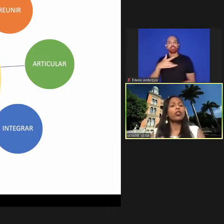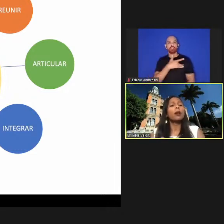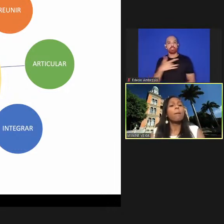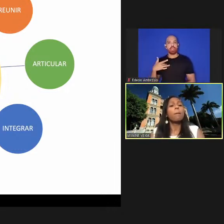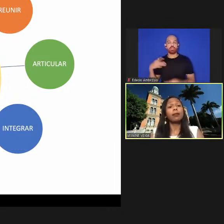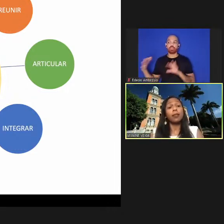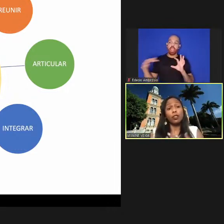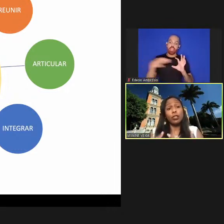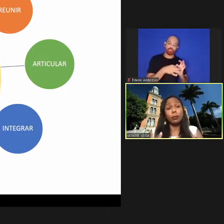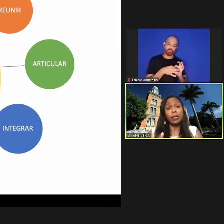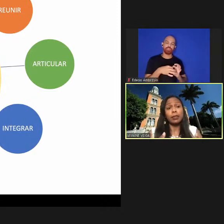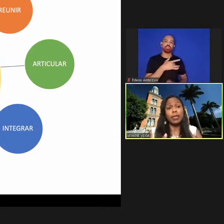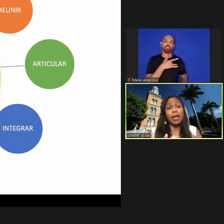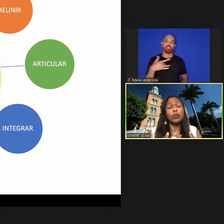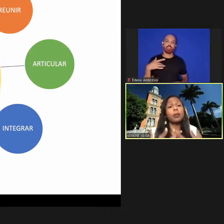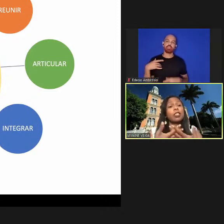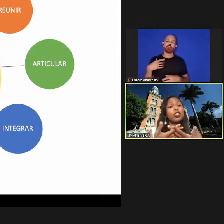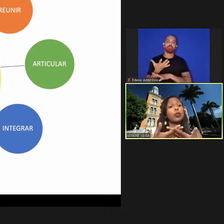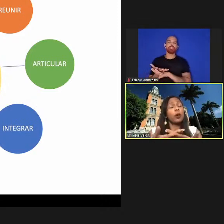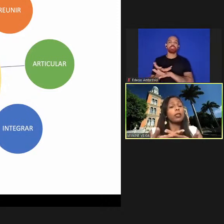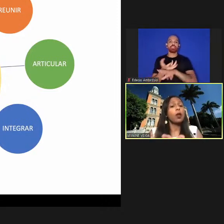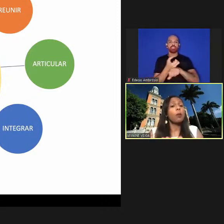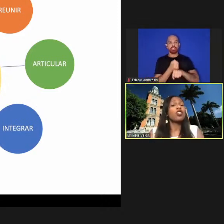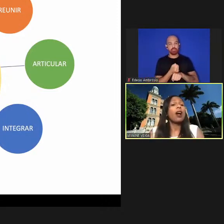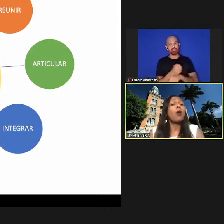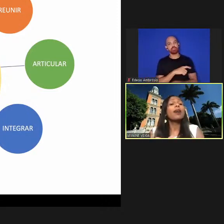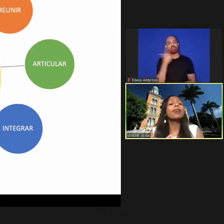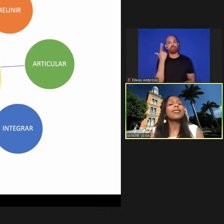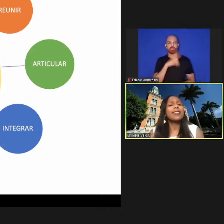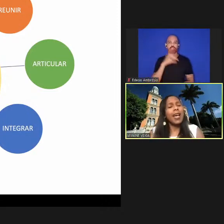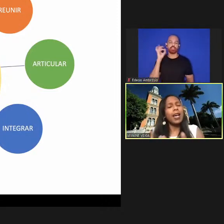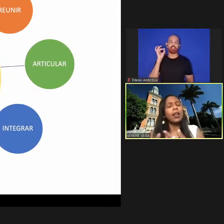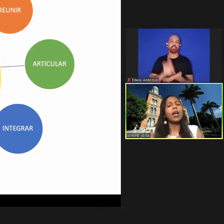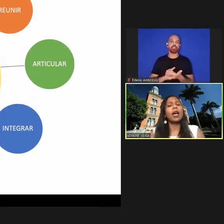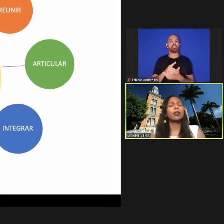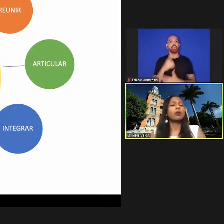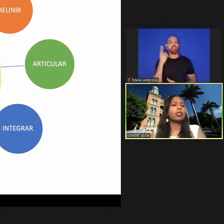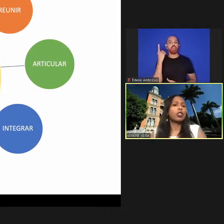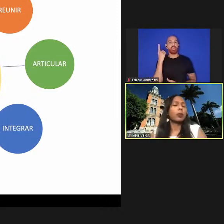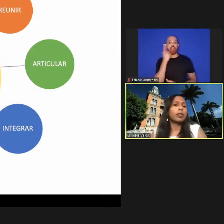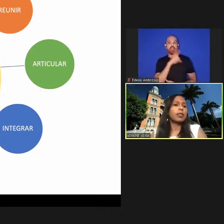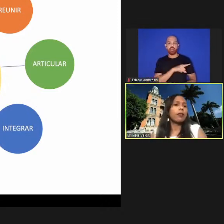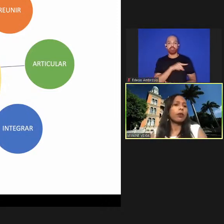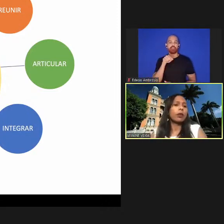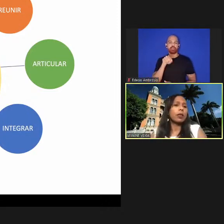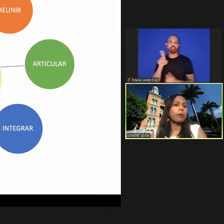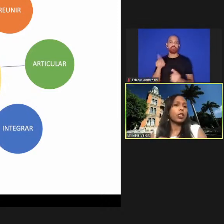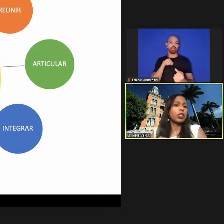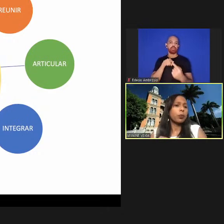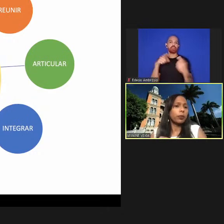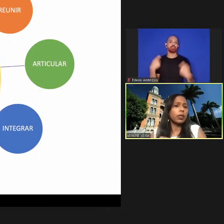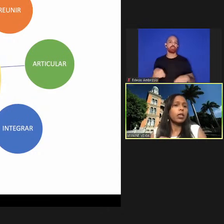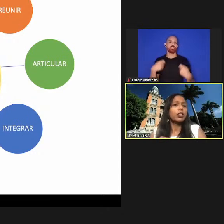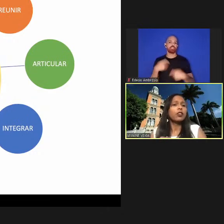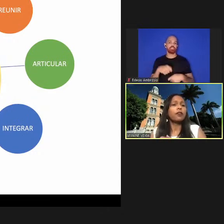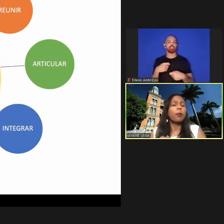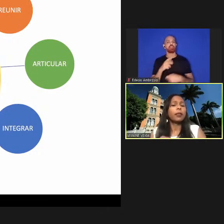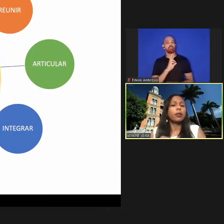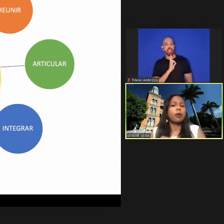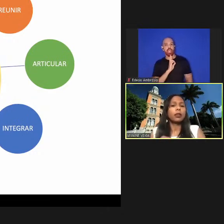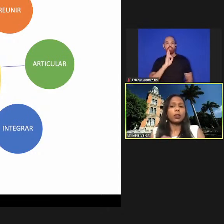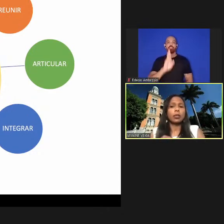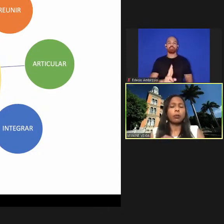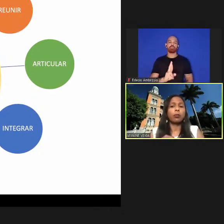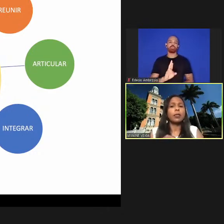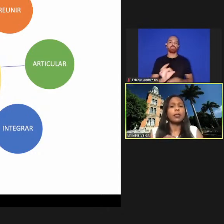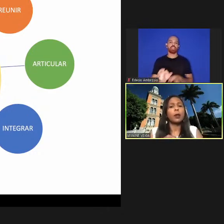saúde para a transdisciplinaridade para que a gente possa realmente alcançar aquilo que a gente precisava alcançar para responder de forma